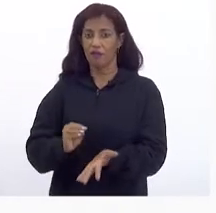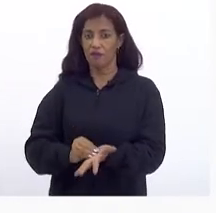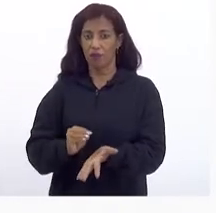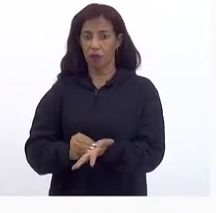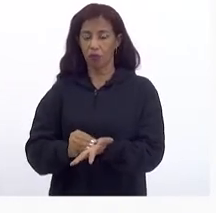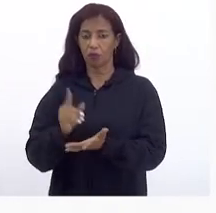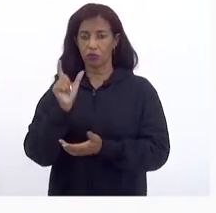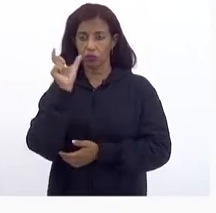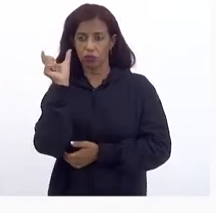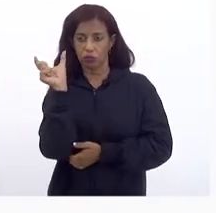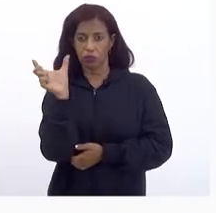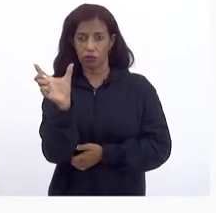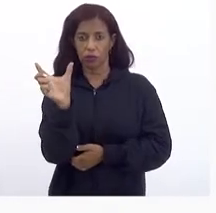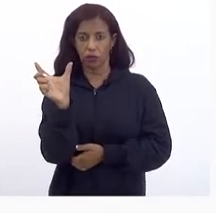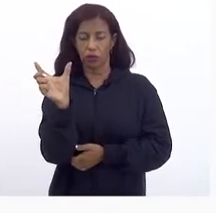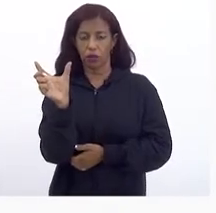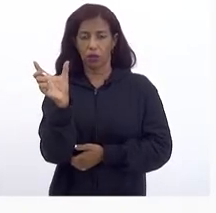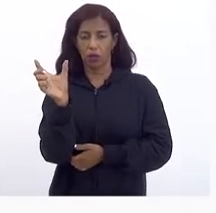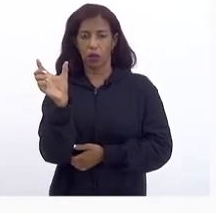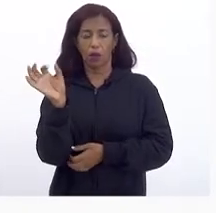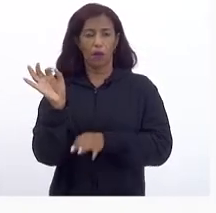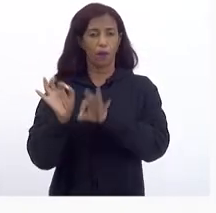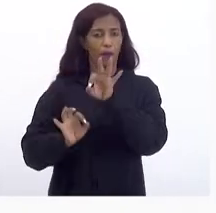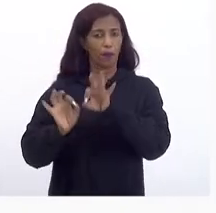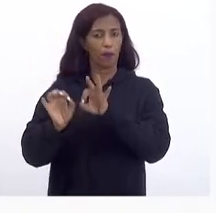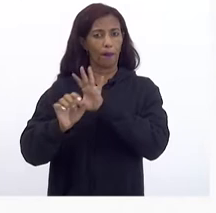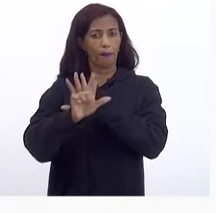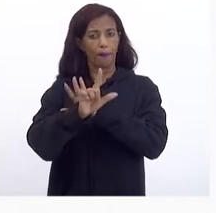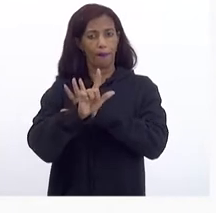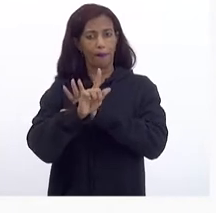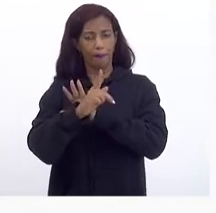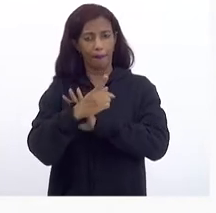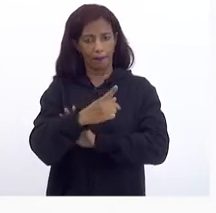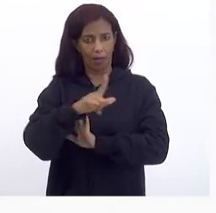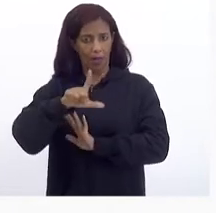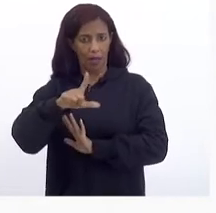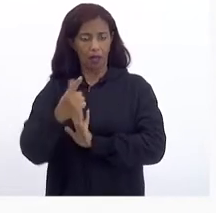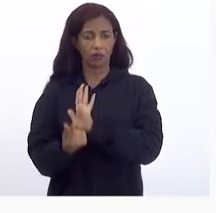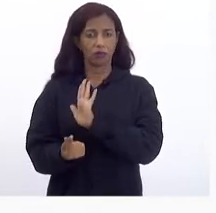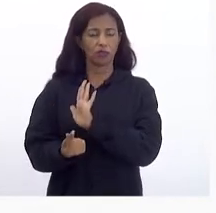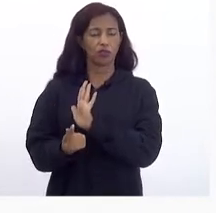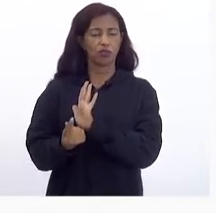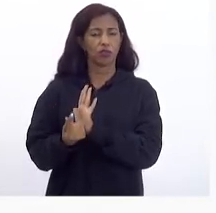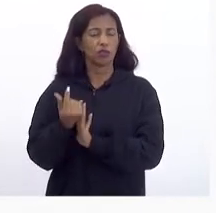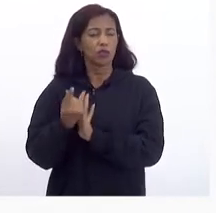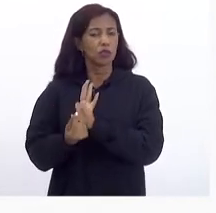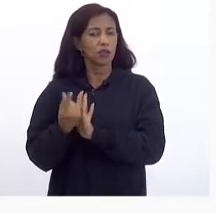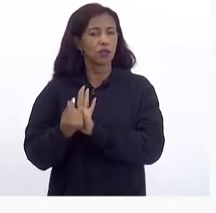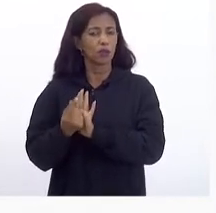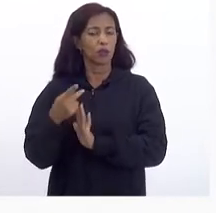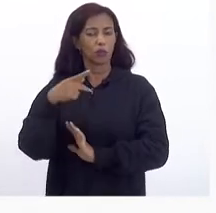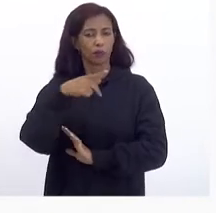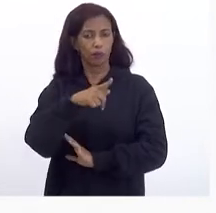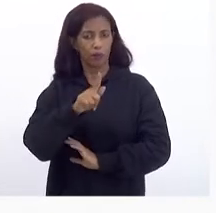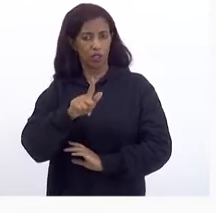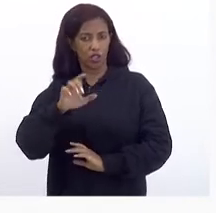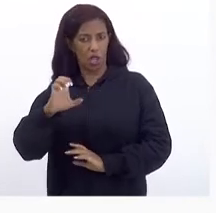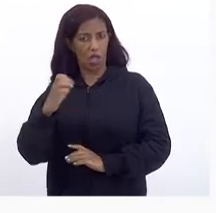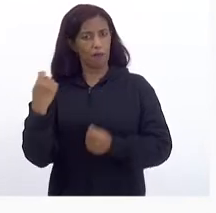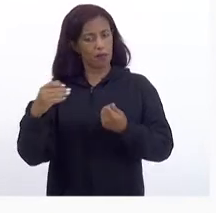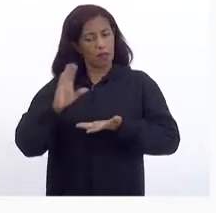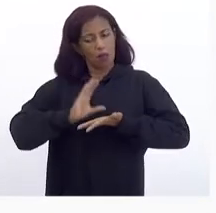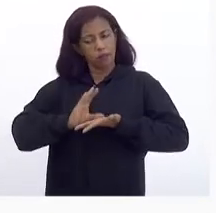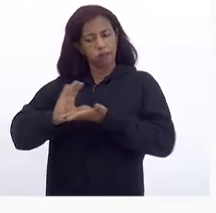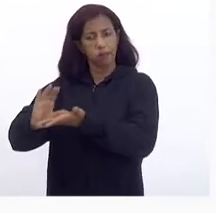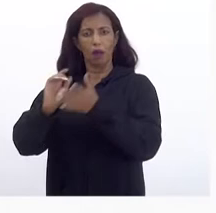Eventual Projeto De lei De transação Tributária Que a Procuradoria Deve encaminhar E